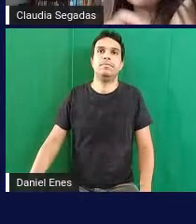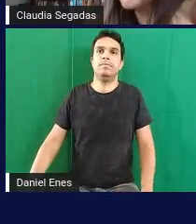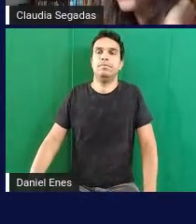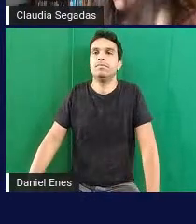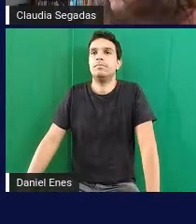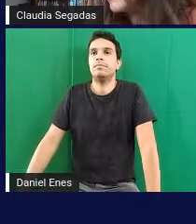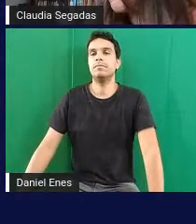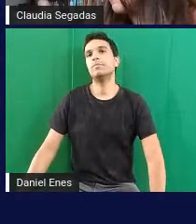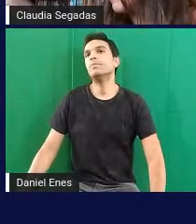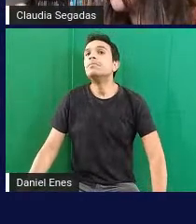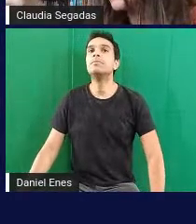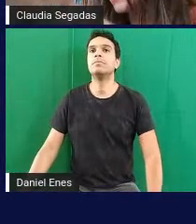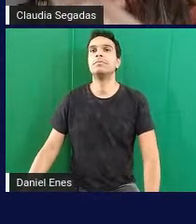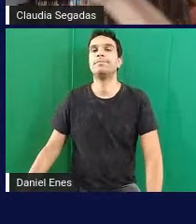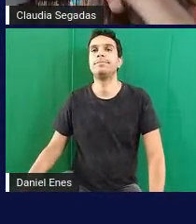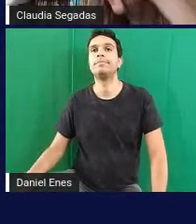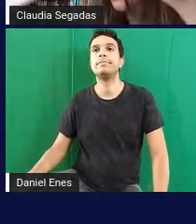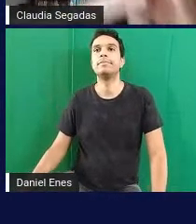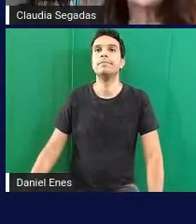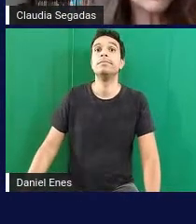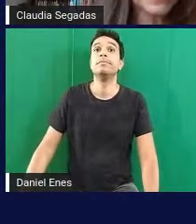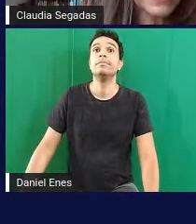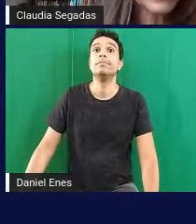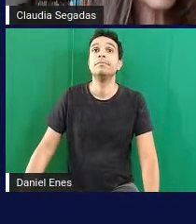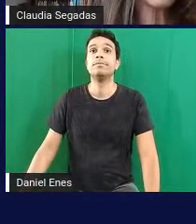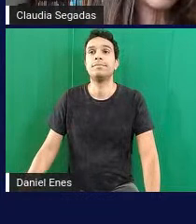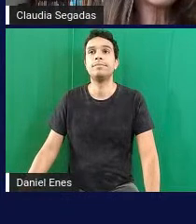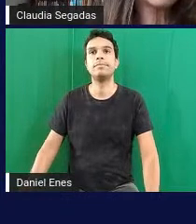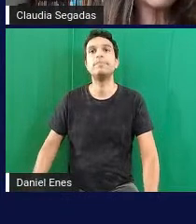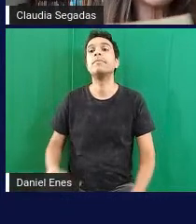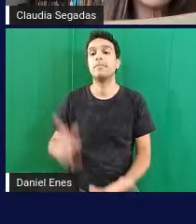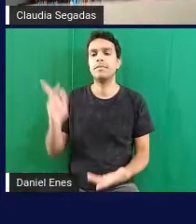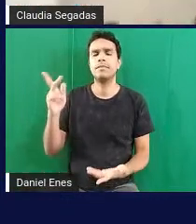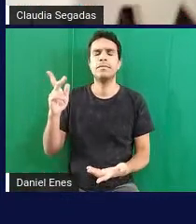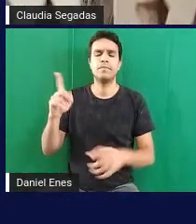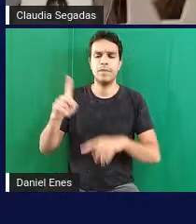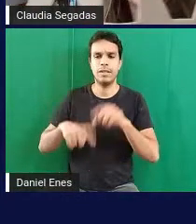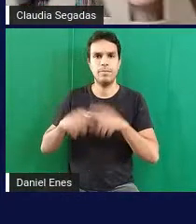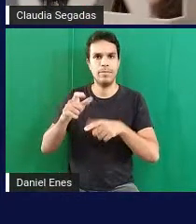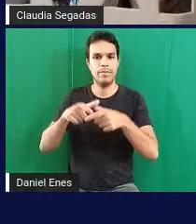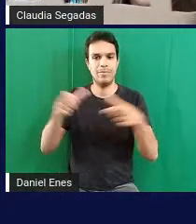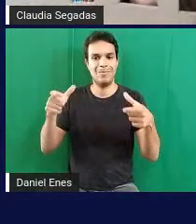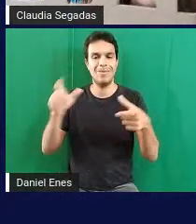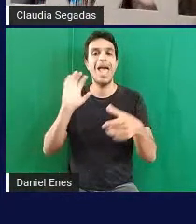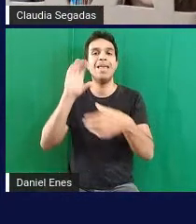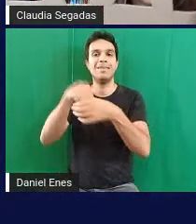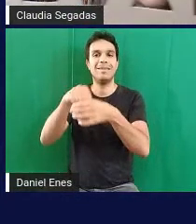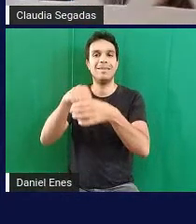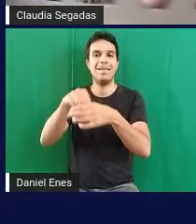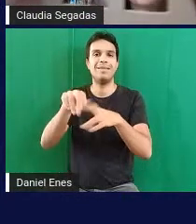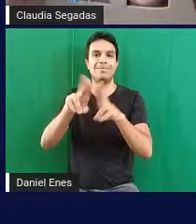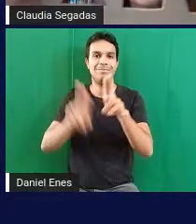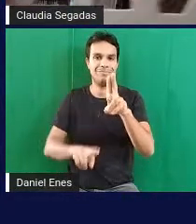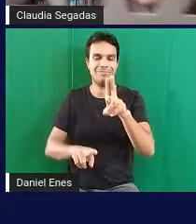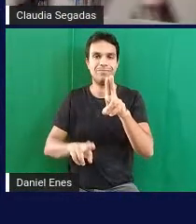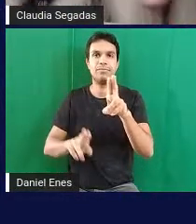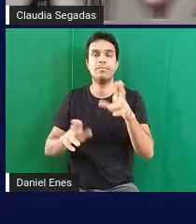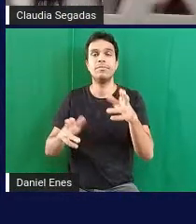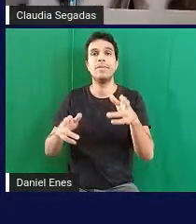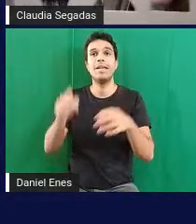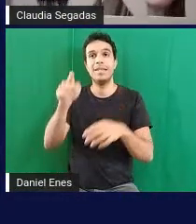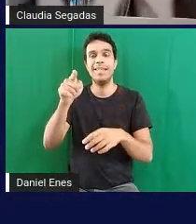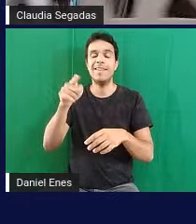tá aqui na verdade a maioria dos materiais estão lá no UFRJ né mas esse por acaso eu tenho aqui